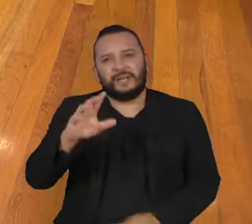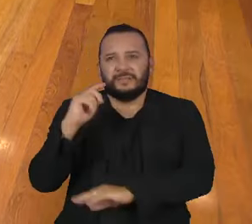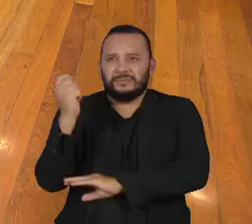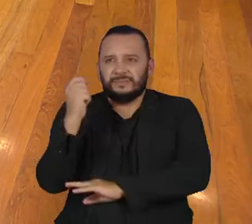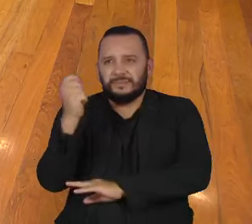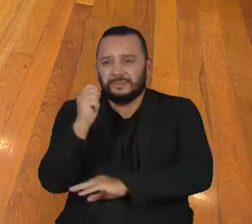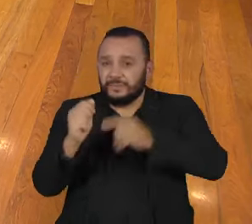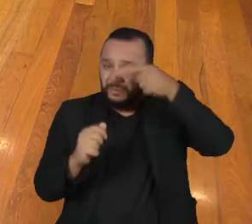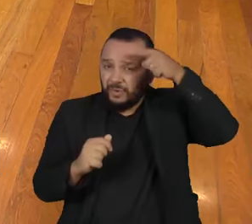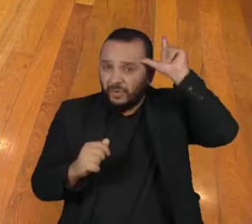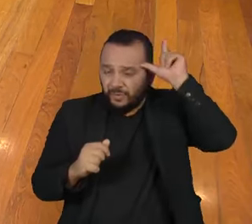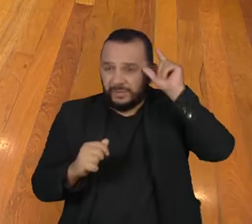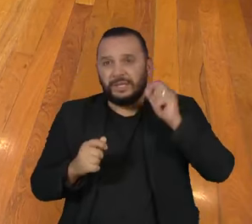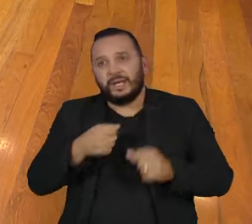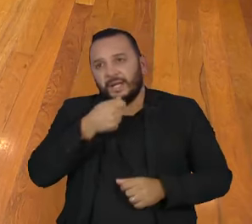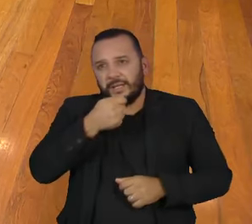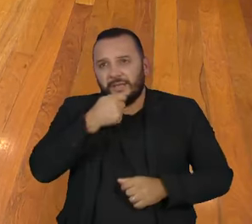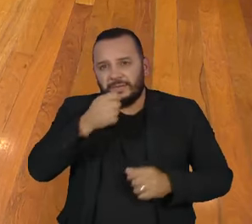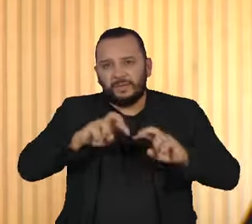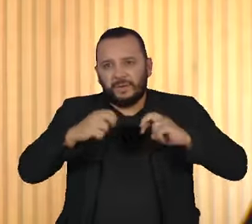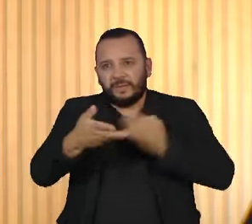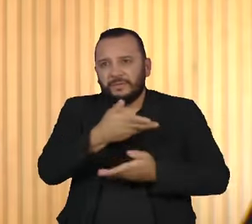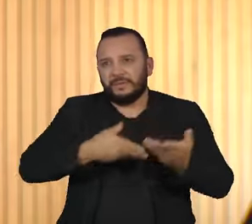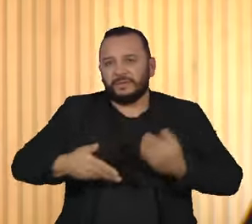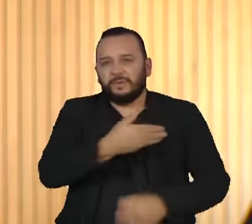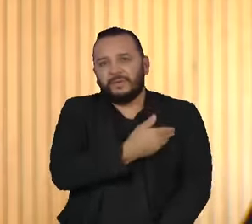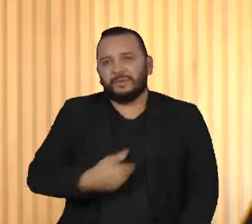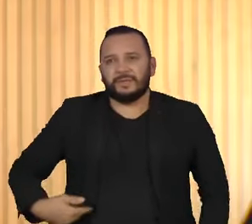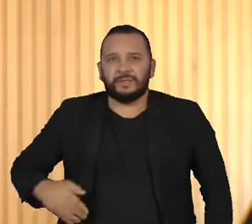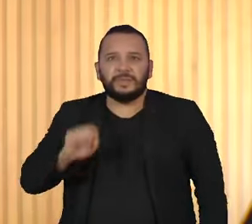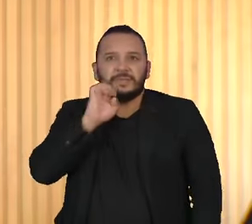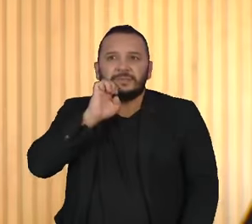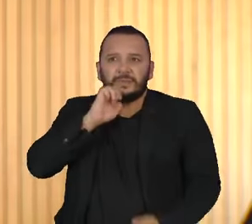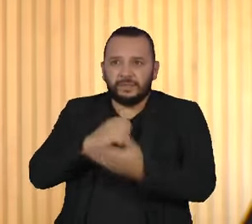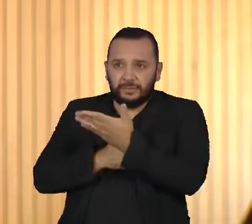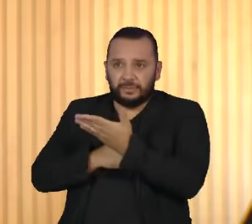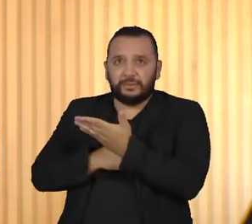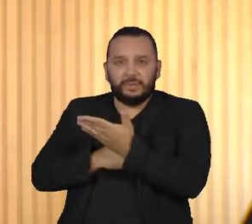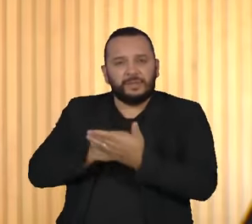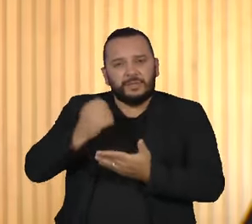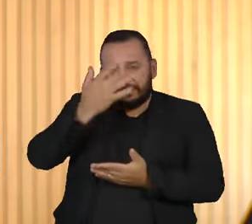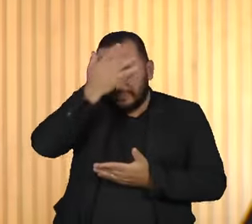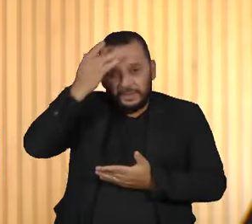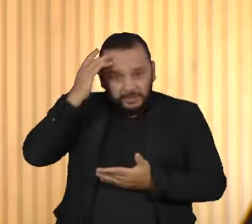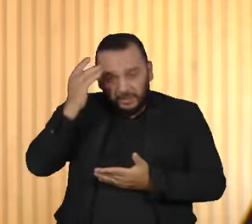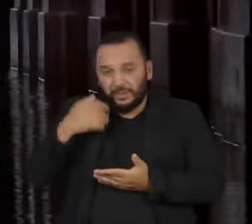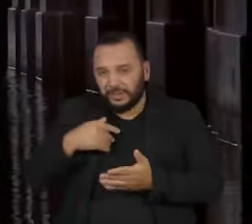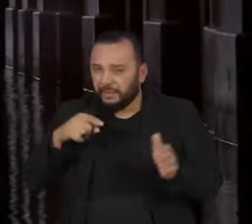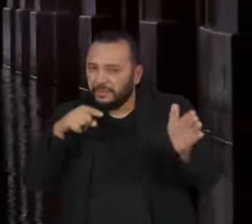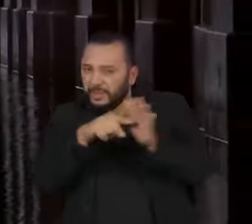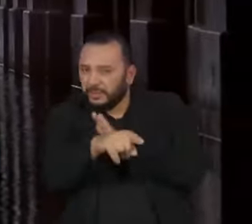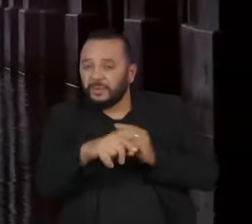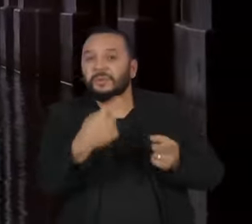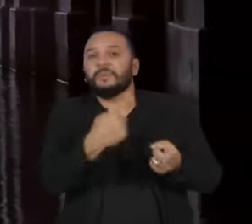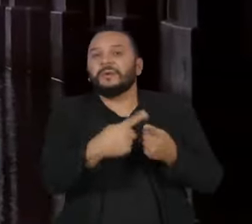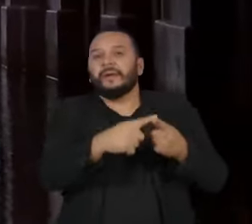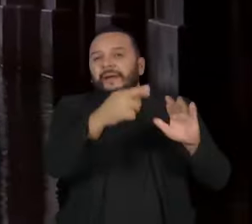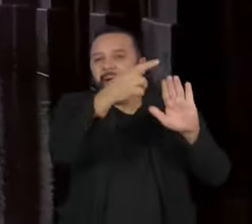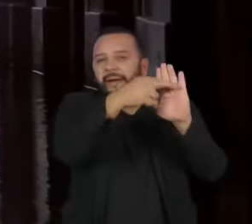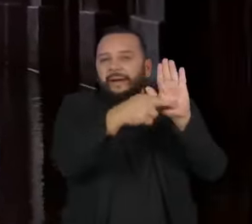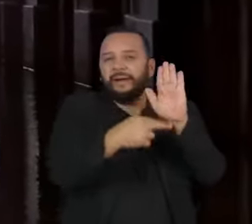Ontem, em entrevista ao programa Roda Viva, o governador Eduardo Leite foi questionado sobre mudanças no Código Ambiental, que, segundo